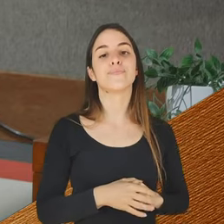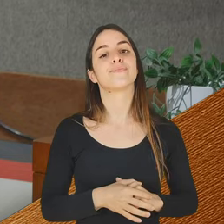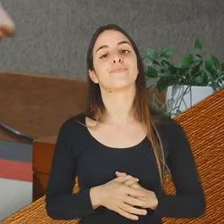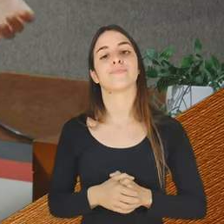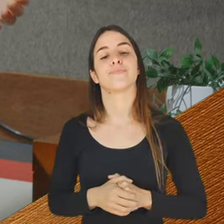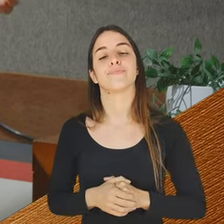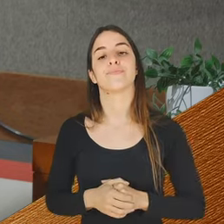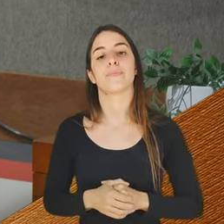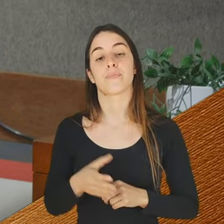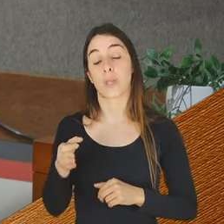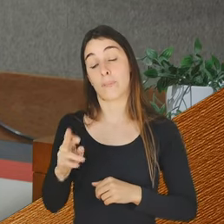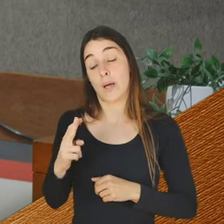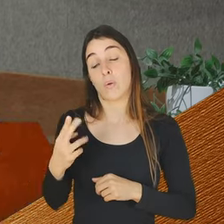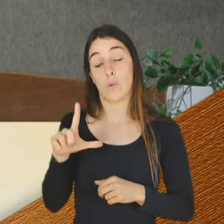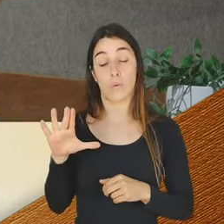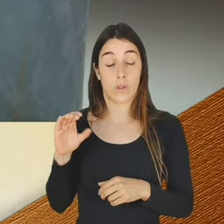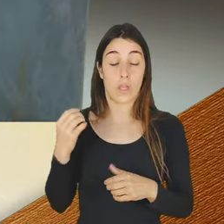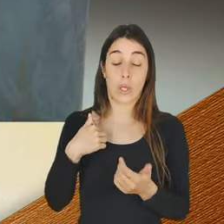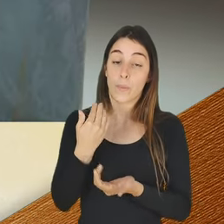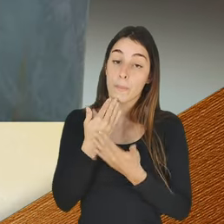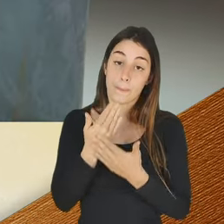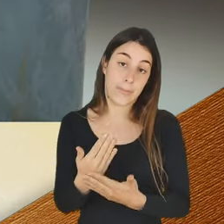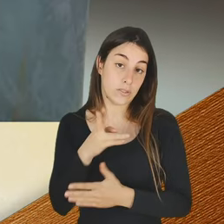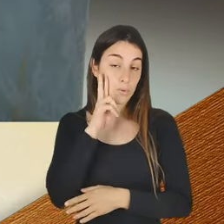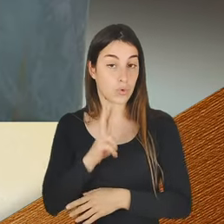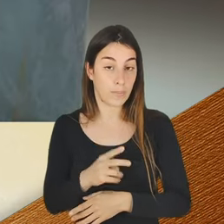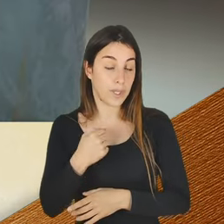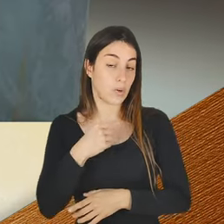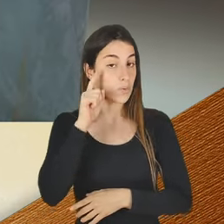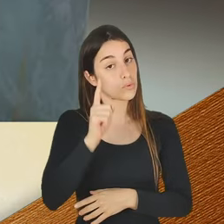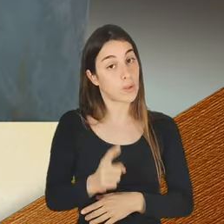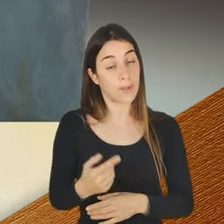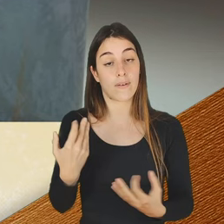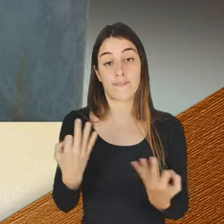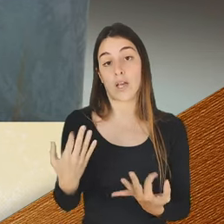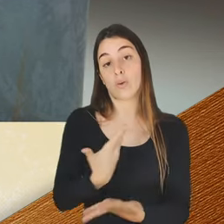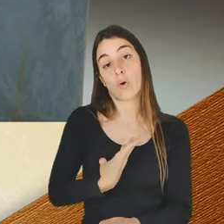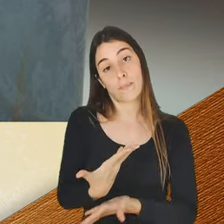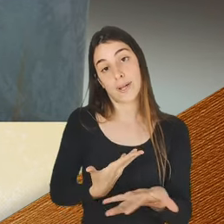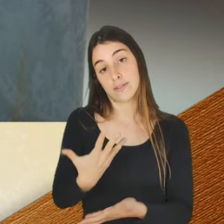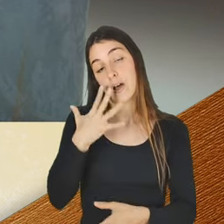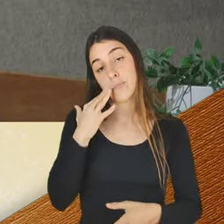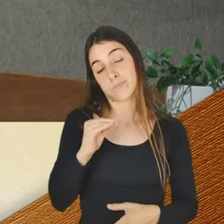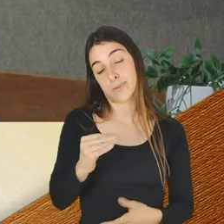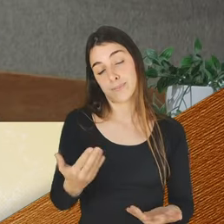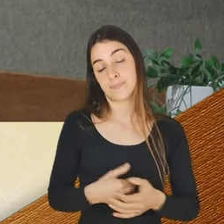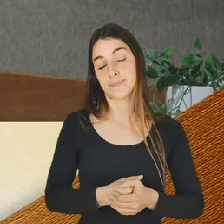Paulo, peço imensa desculpa. não contava que a conversa fosse por aqui.